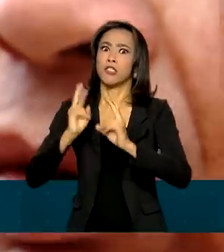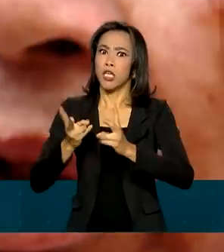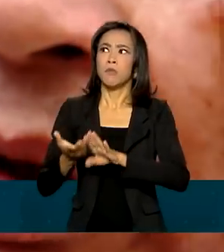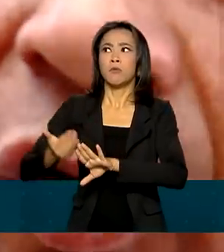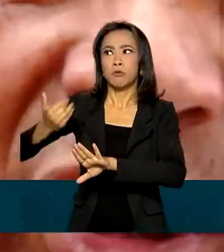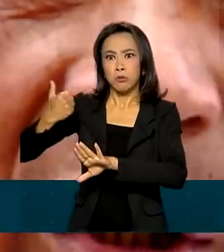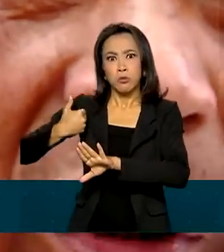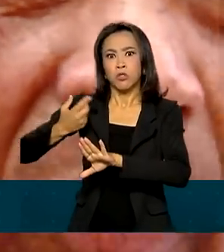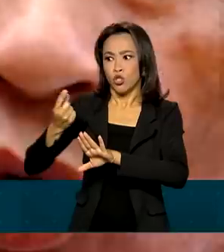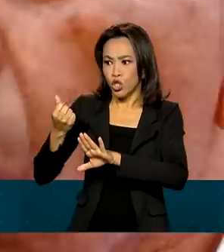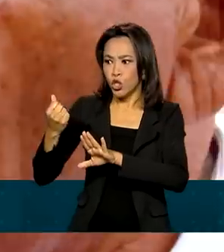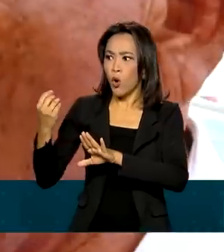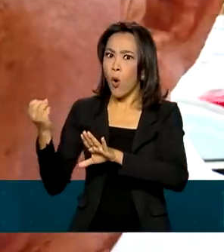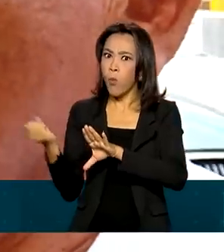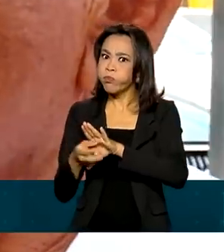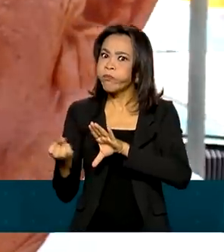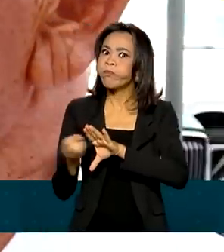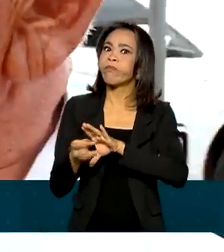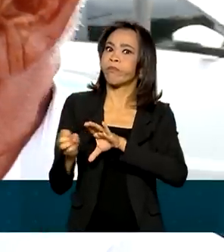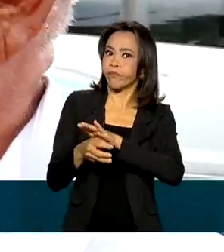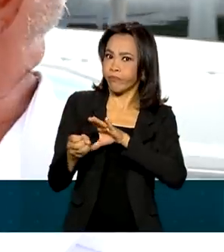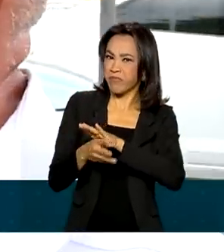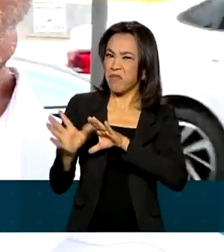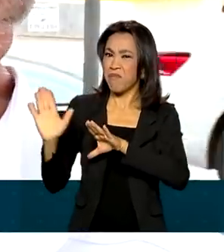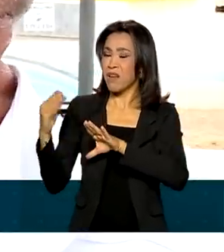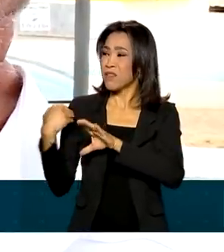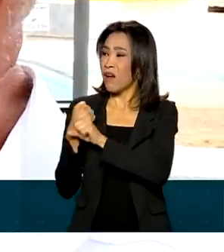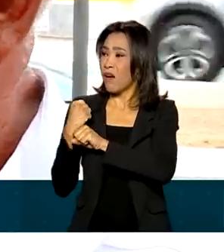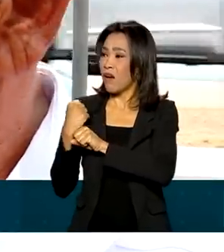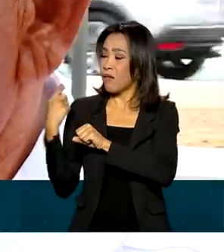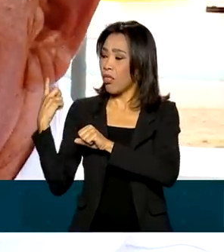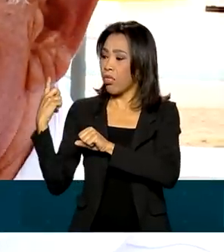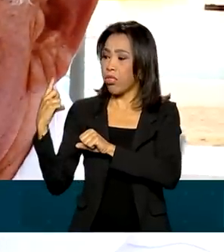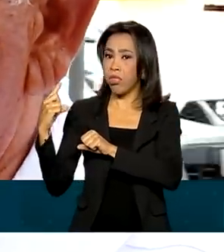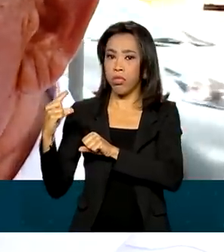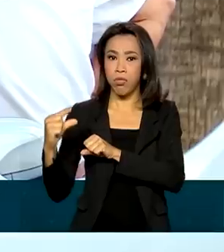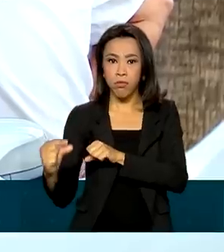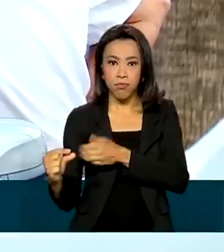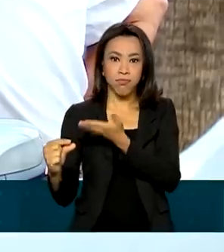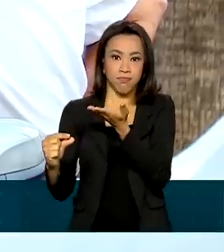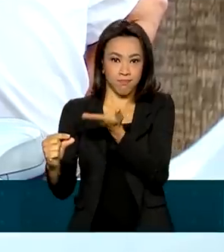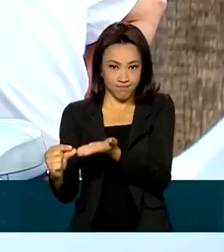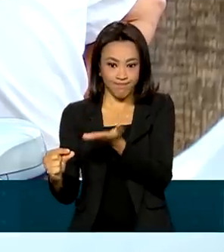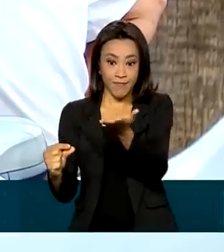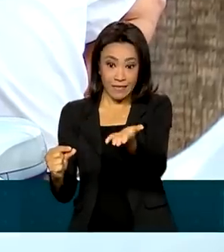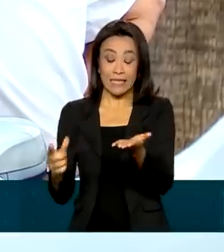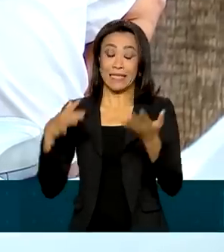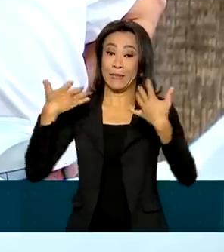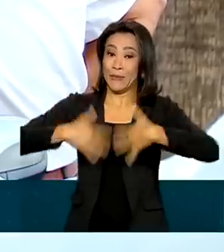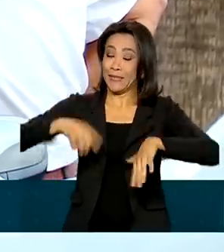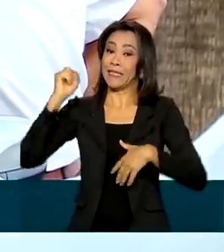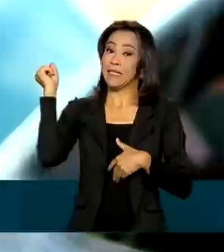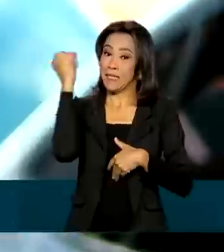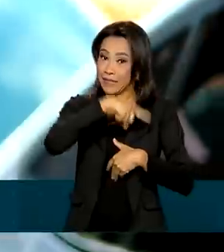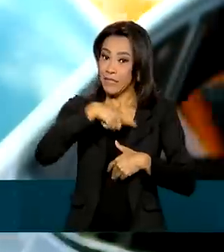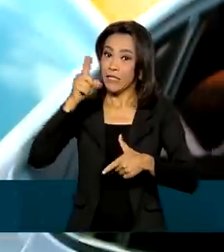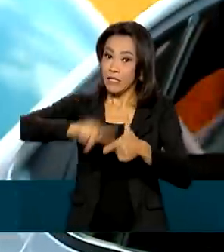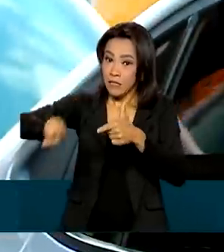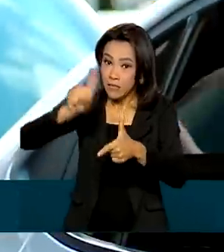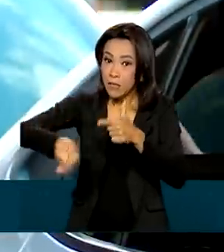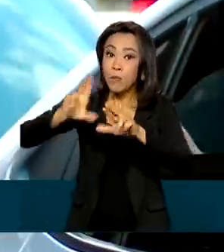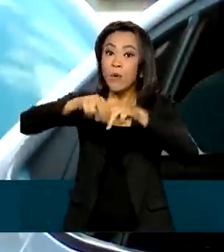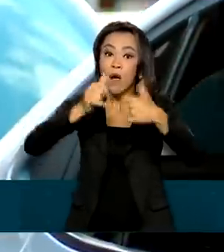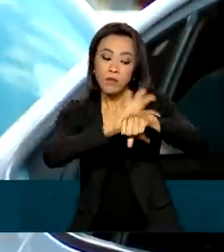bastante para sustentar a família, mas nos últimos anos as coisas mudaram. Vicente enfrentou a crise causada pela